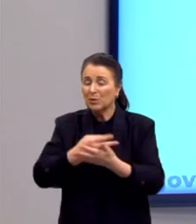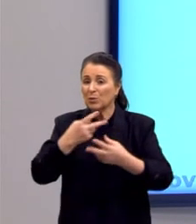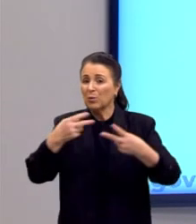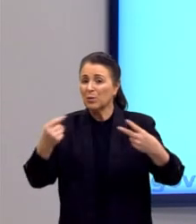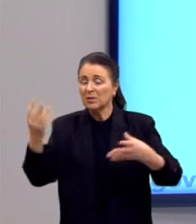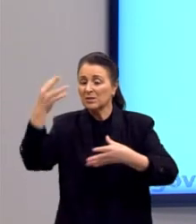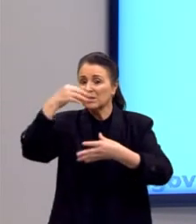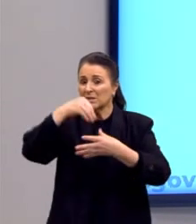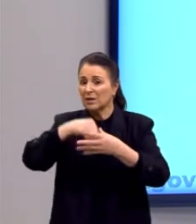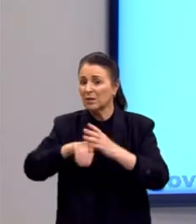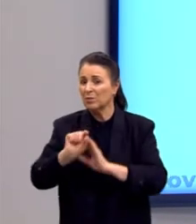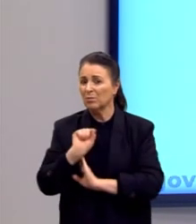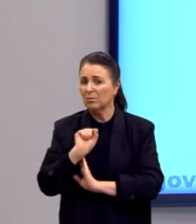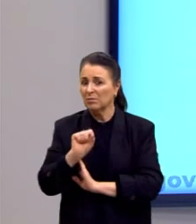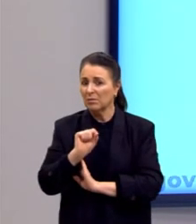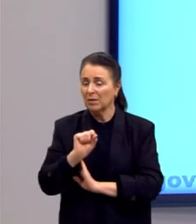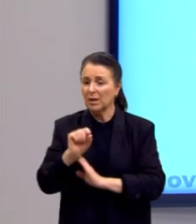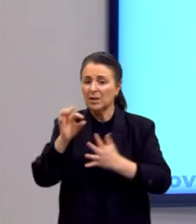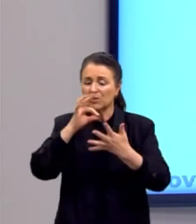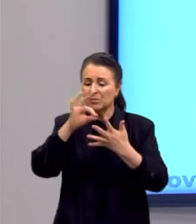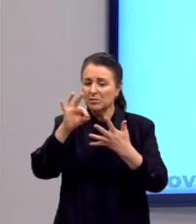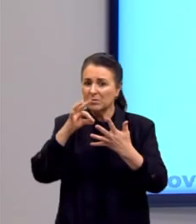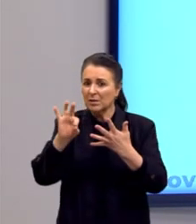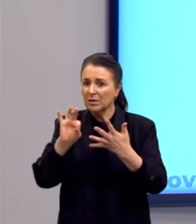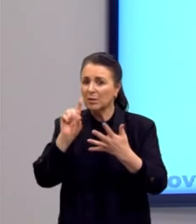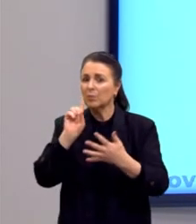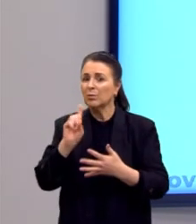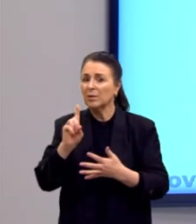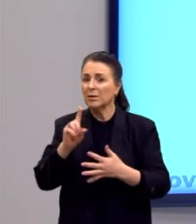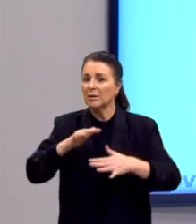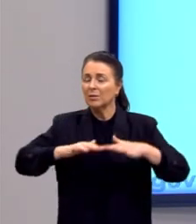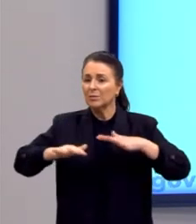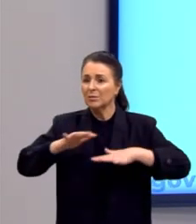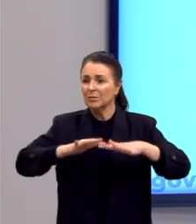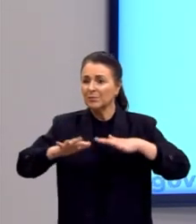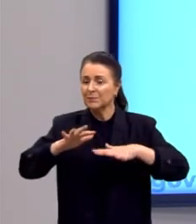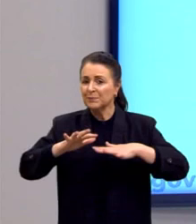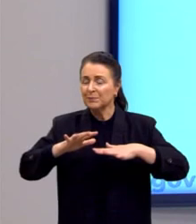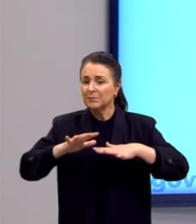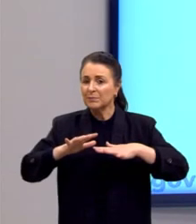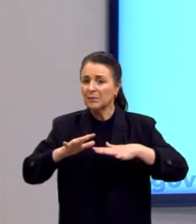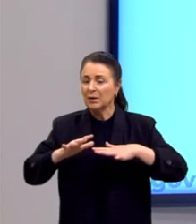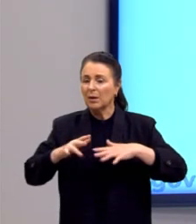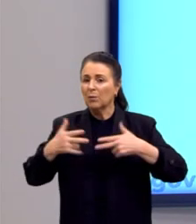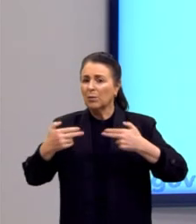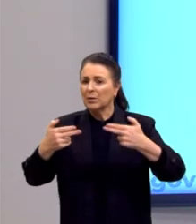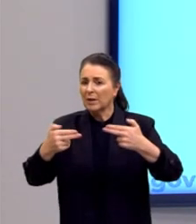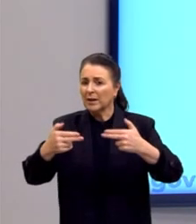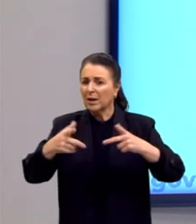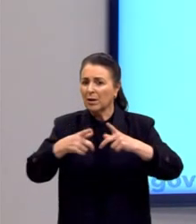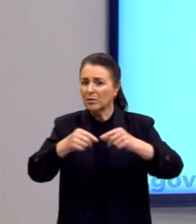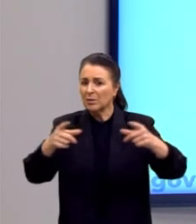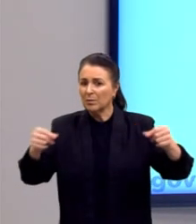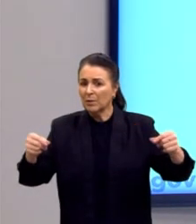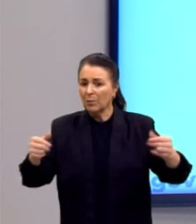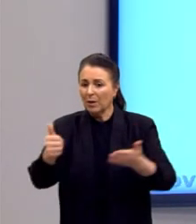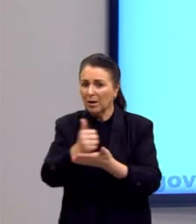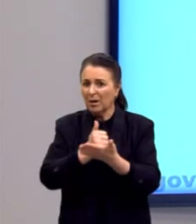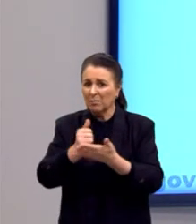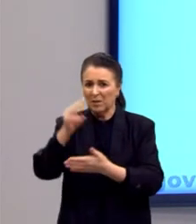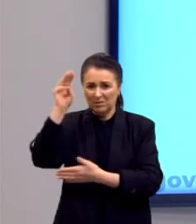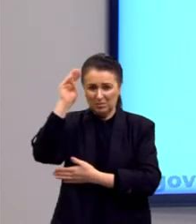dentre os quais se destacava os seguintes movimentos. Ataque feito pelos japoneses à base militar, não.